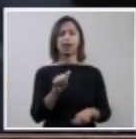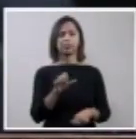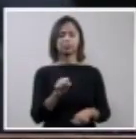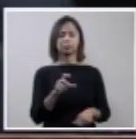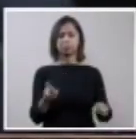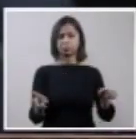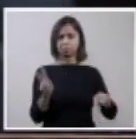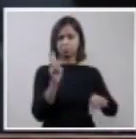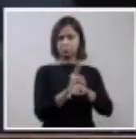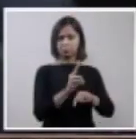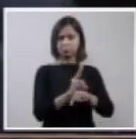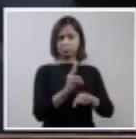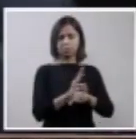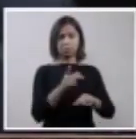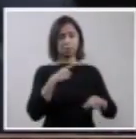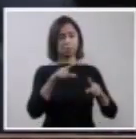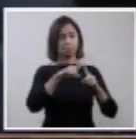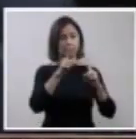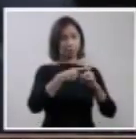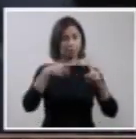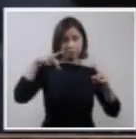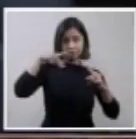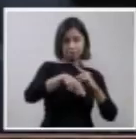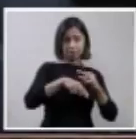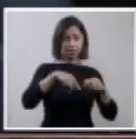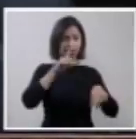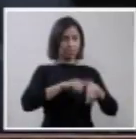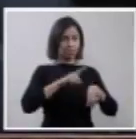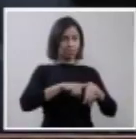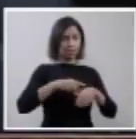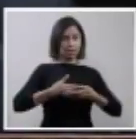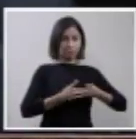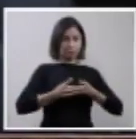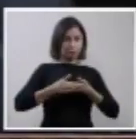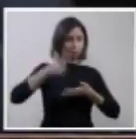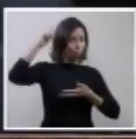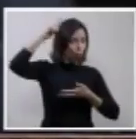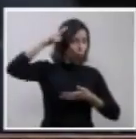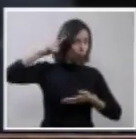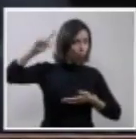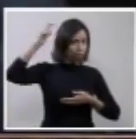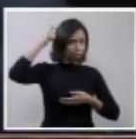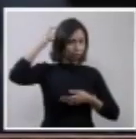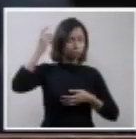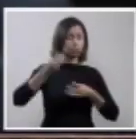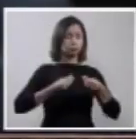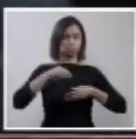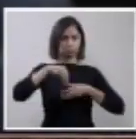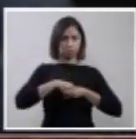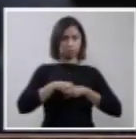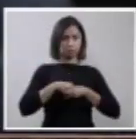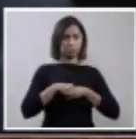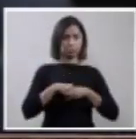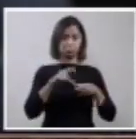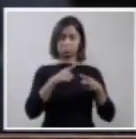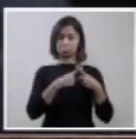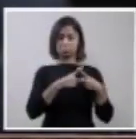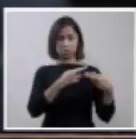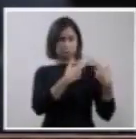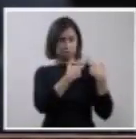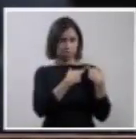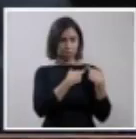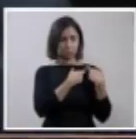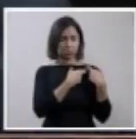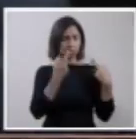interrupção da gravidez na anencefalia, haveria nisso, em termos até mesmo de responsabilidade, um